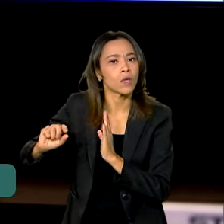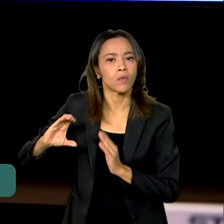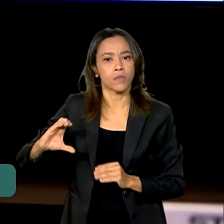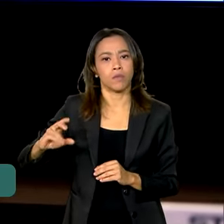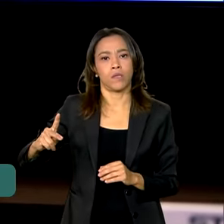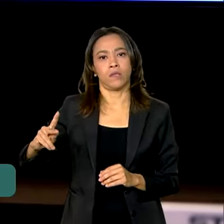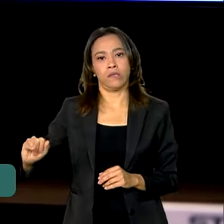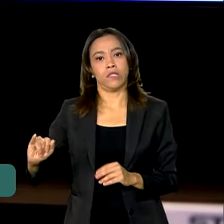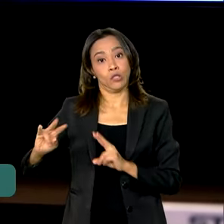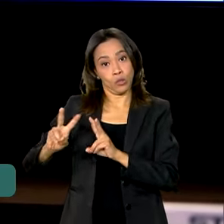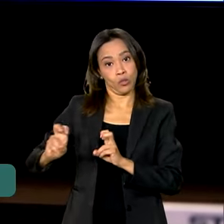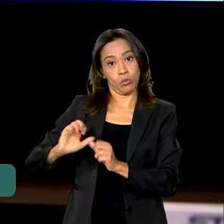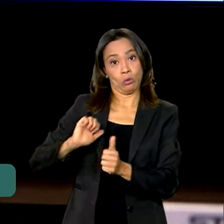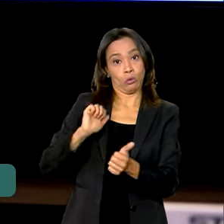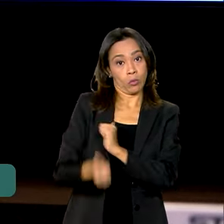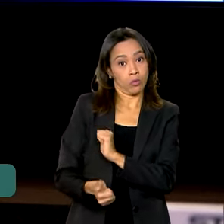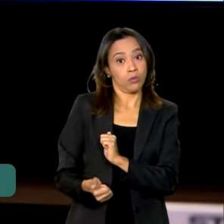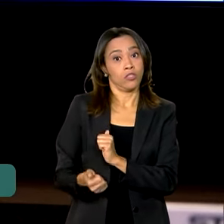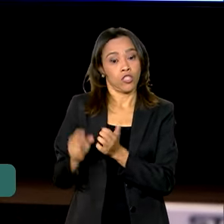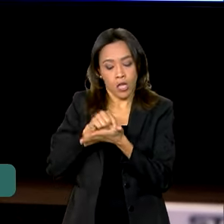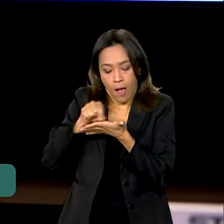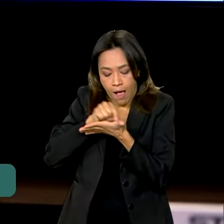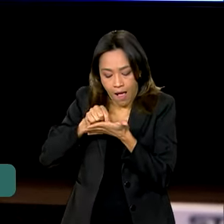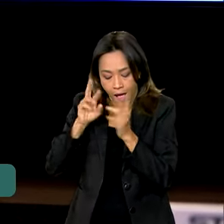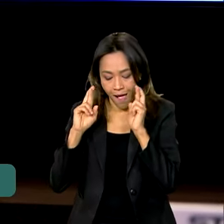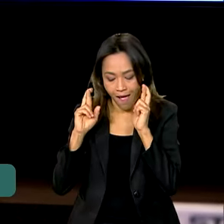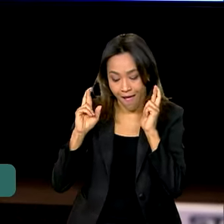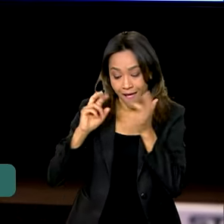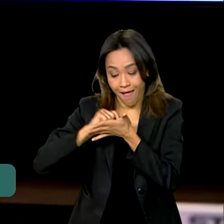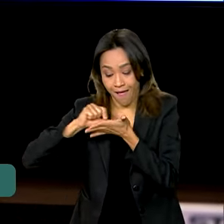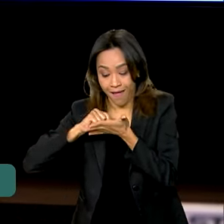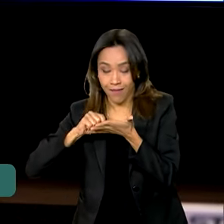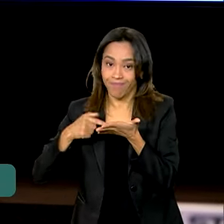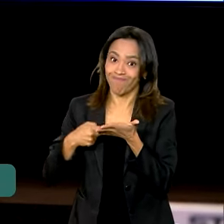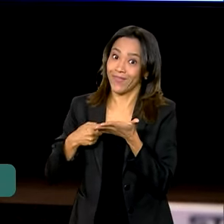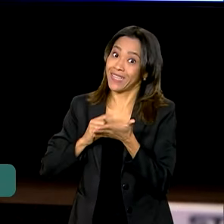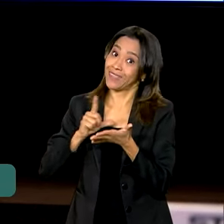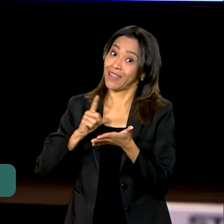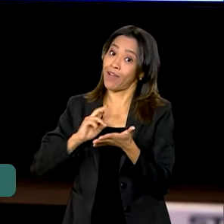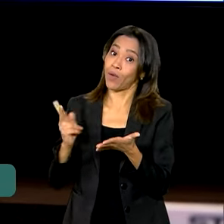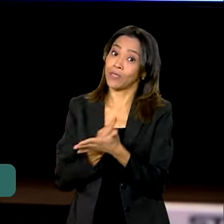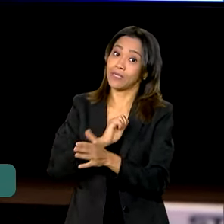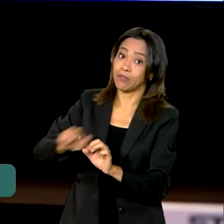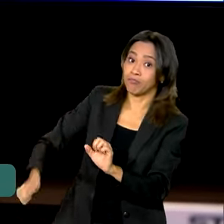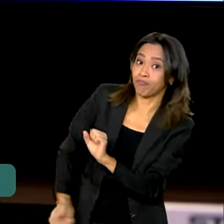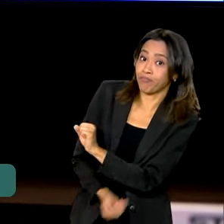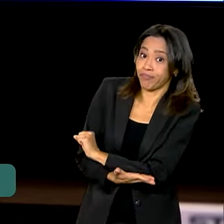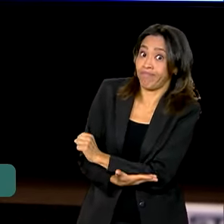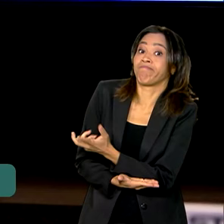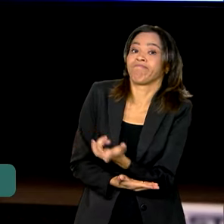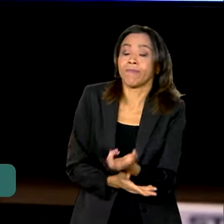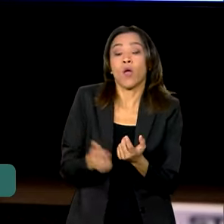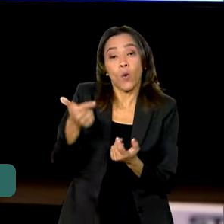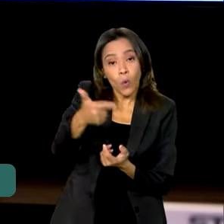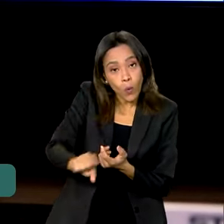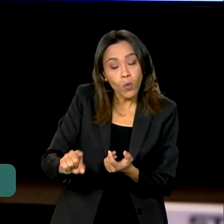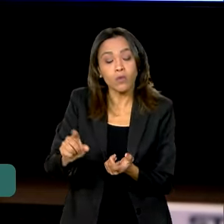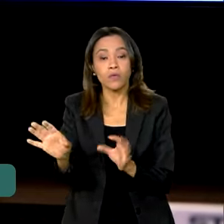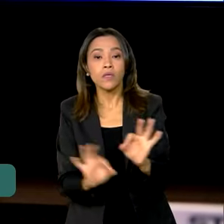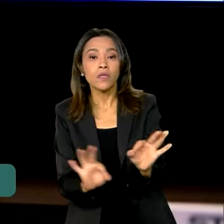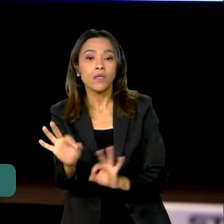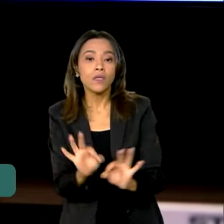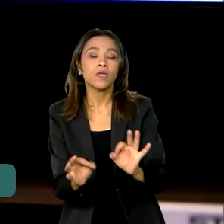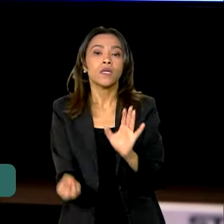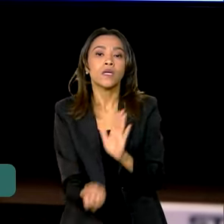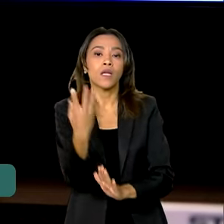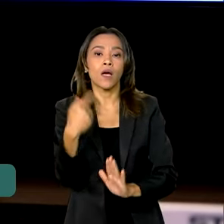com o Congresso Nacional sobre isso, e inclusive já fizemos a sugestão de projetos de lei, projetos de leis que visam coibir